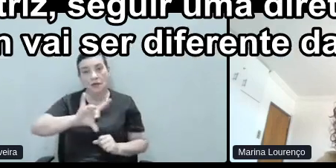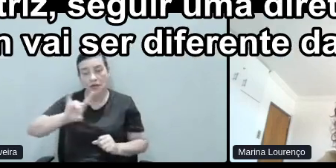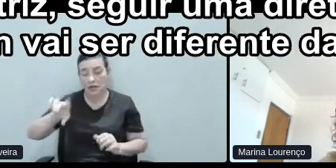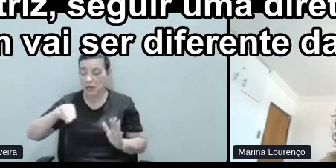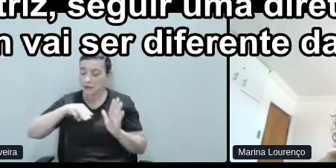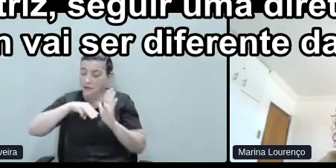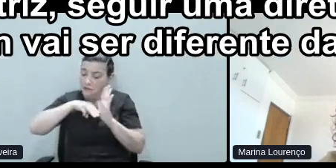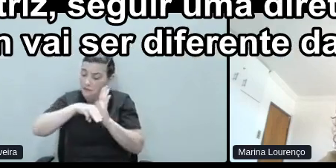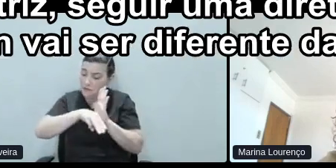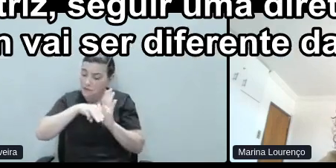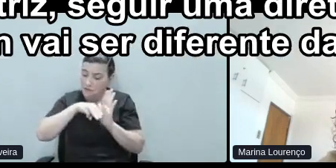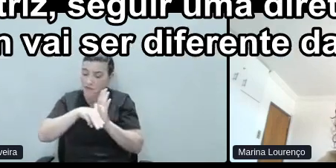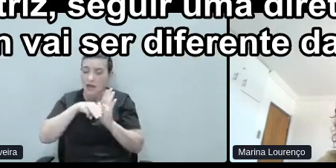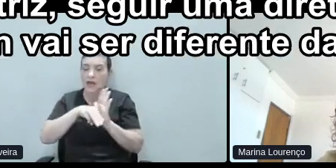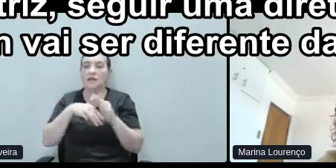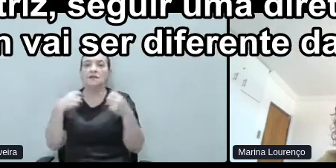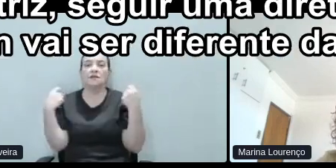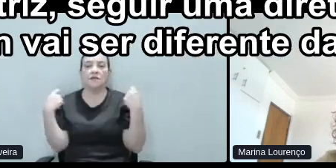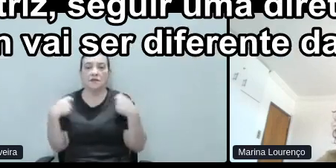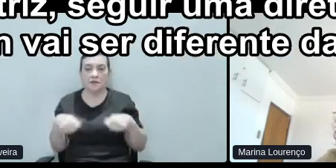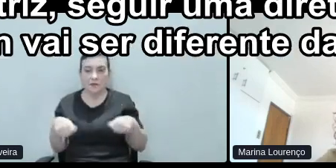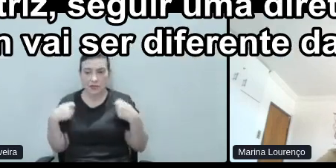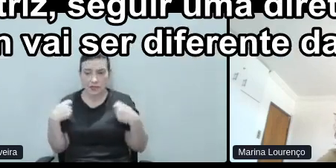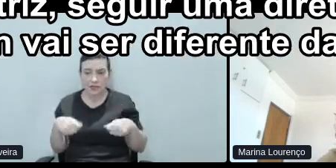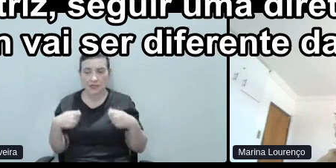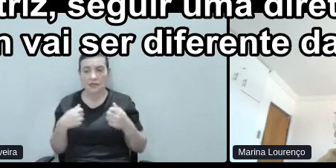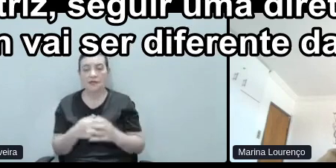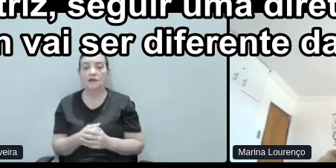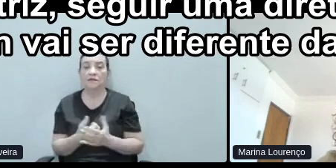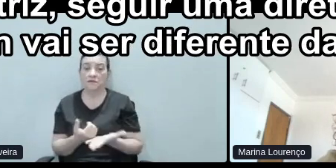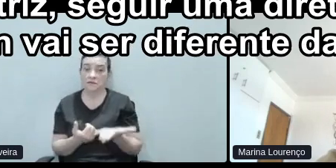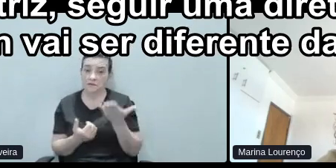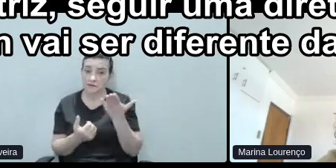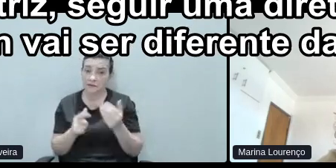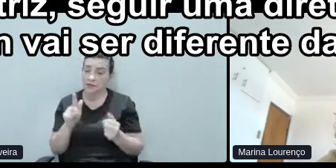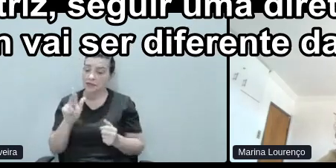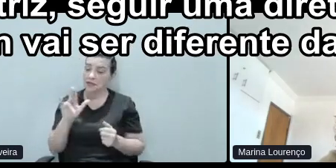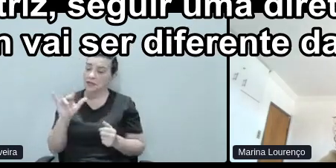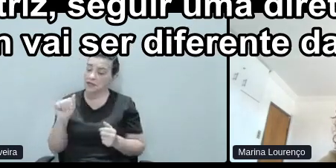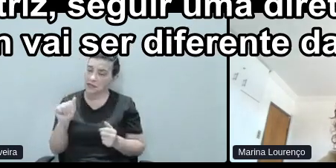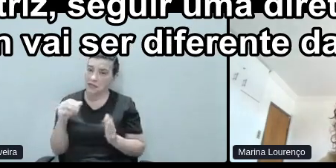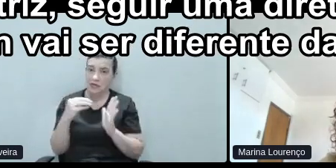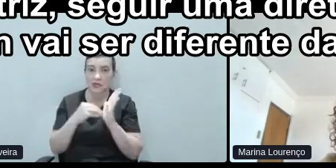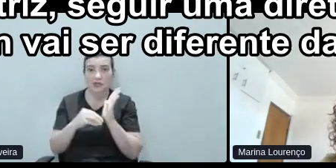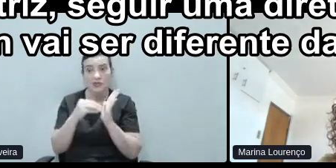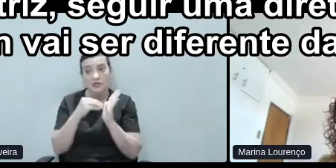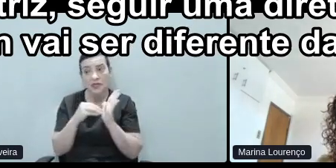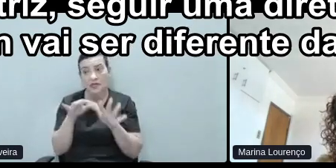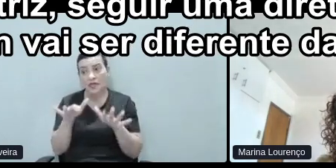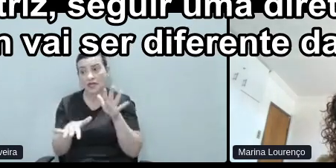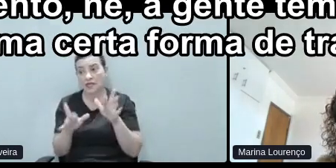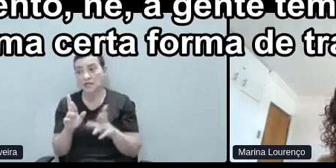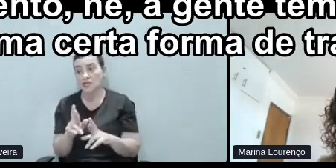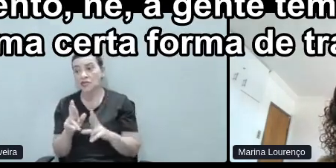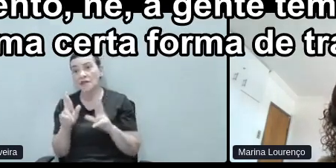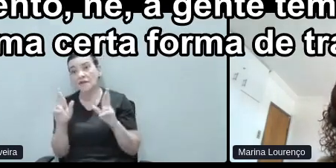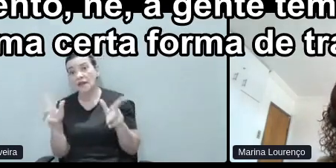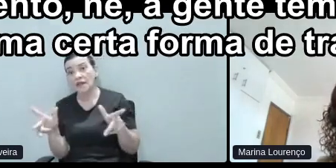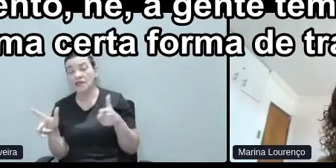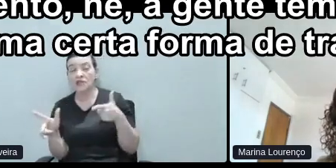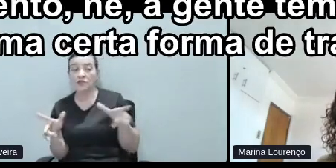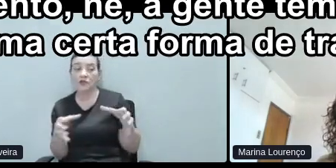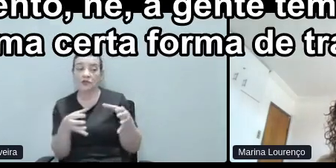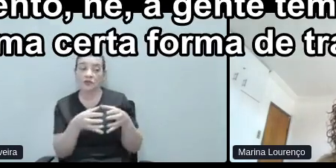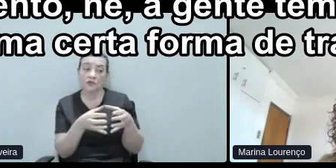diretriz, seguir uma diretriz. Talvez a guia de design vai ser diferente da guia do time de desenvolvimento,